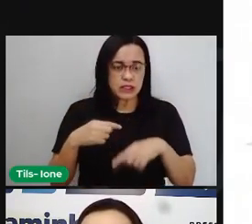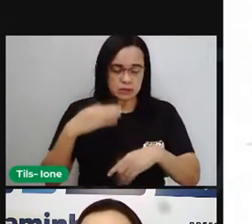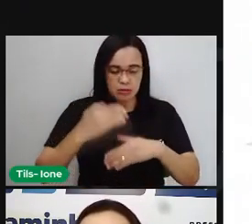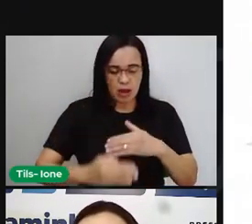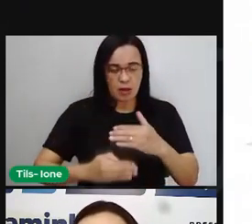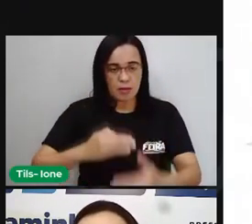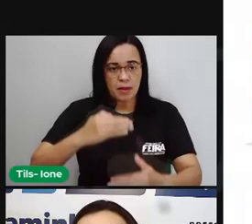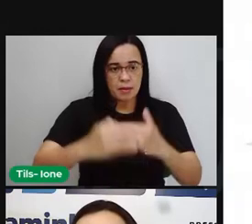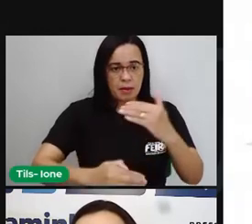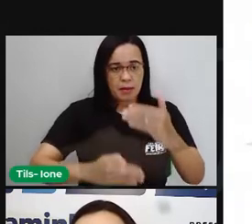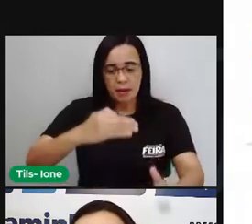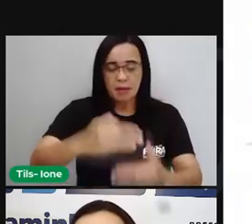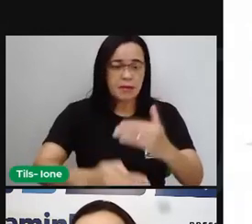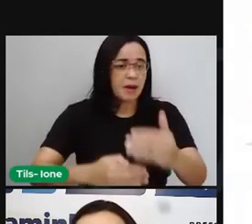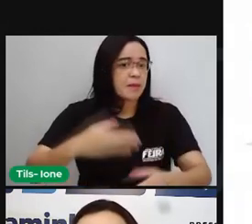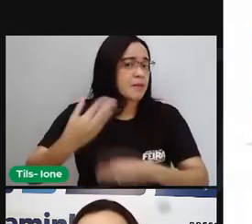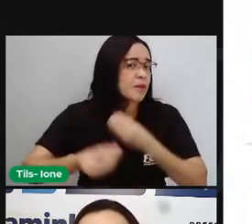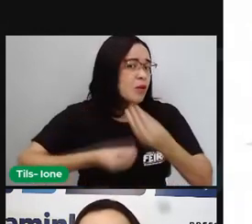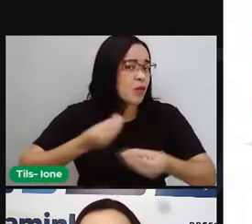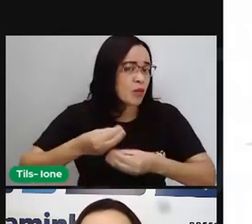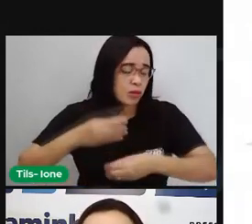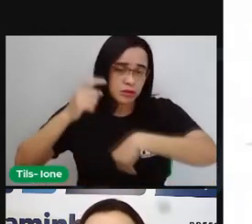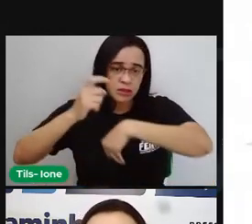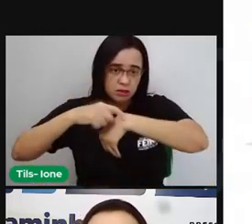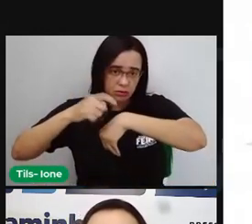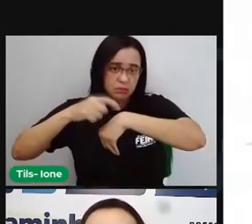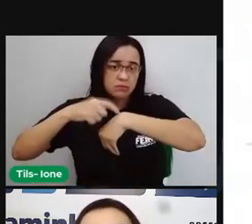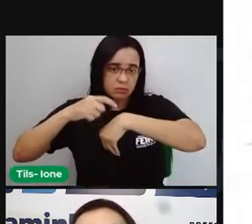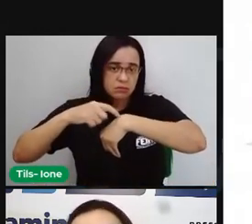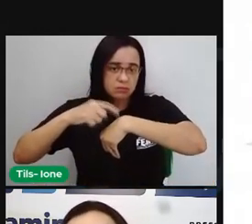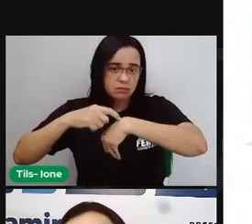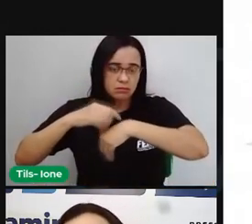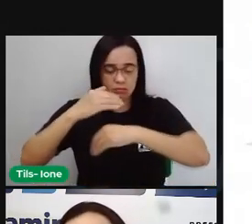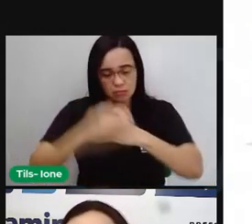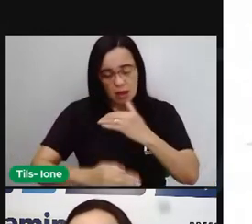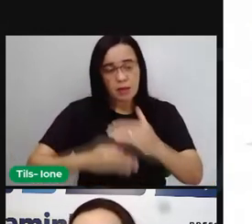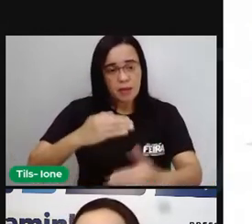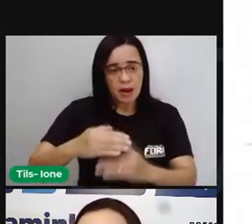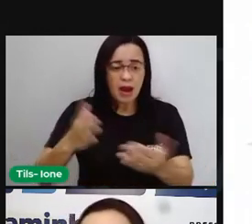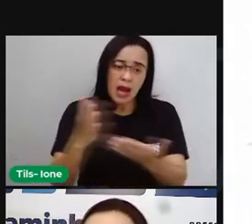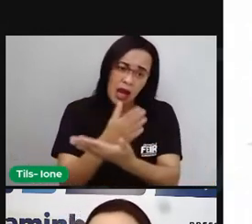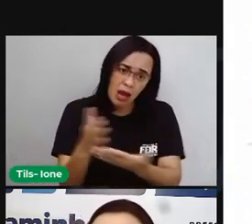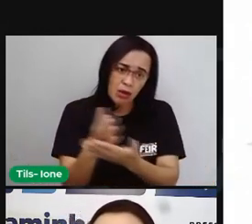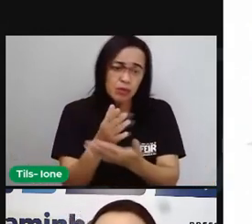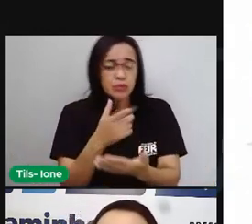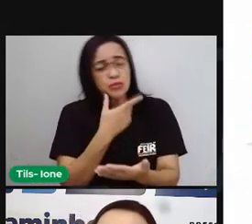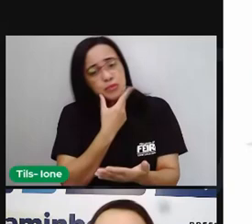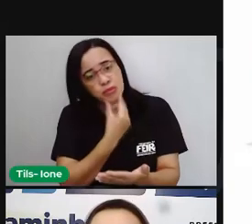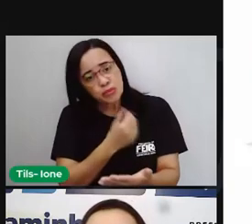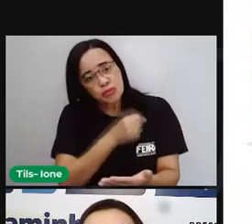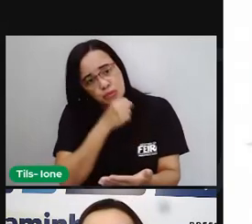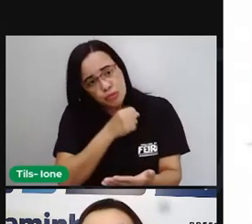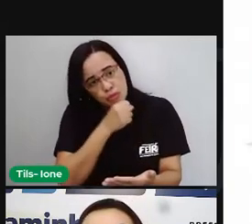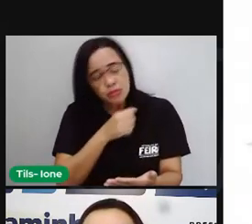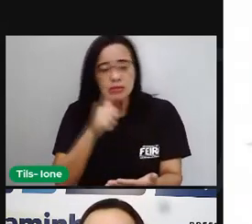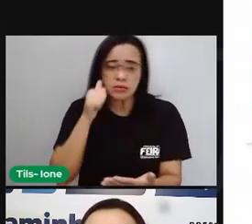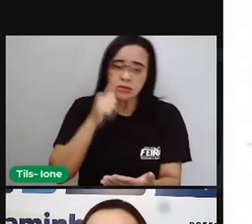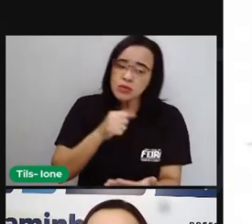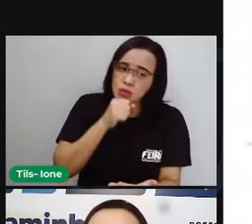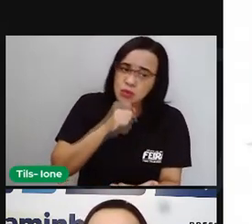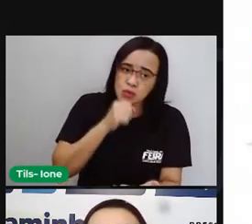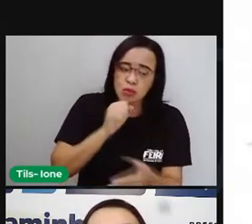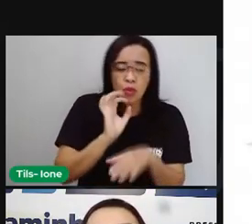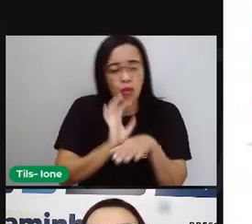chegam aí na idade já mais avançada, já estão velhos, aparecem os problemas de saúde, aparecem as